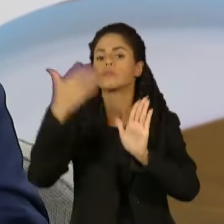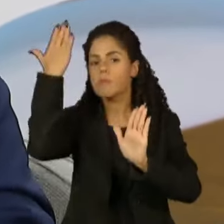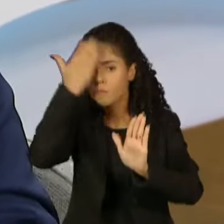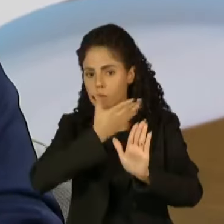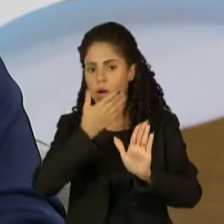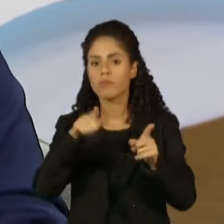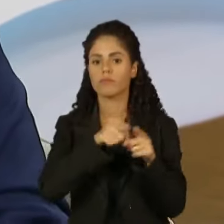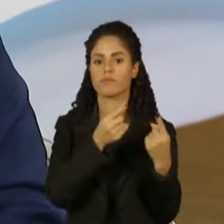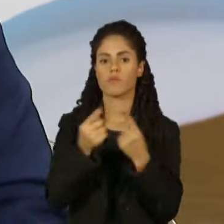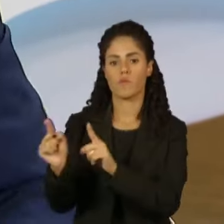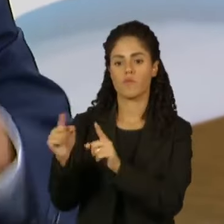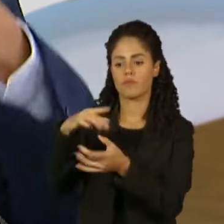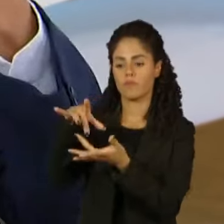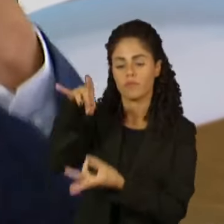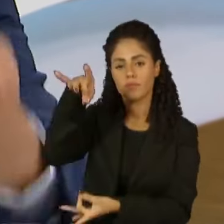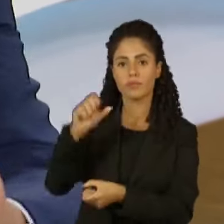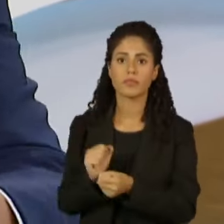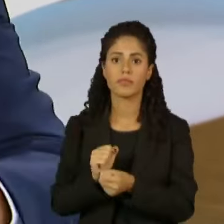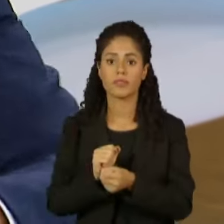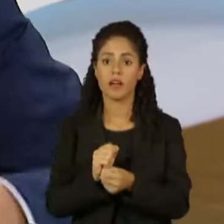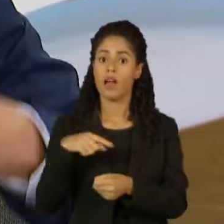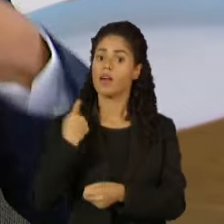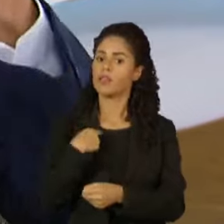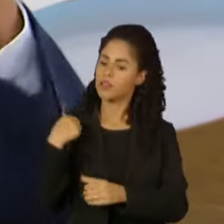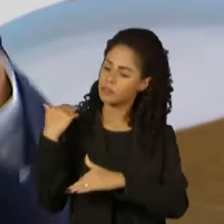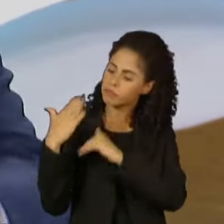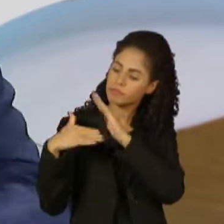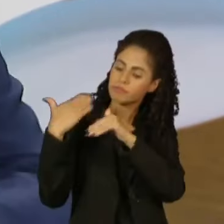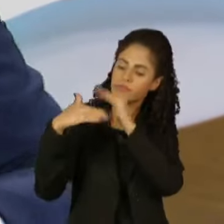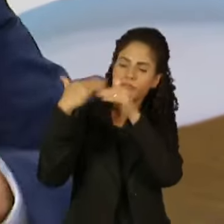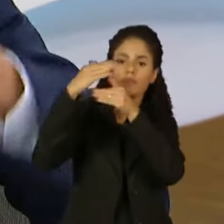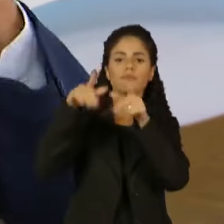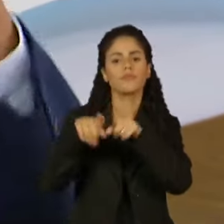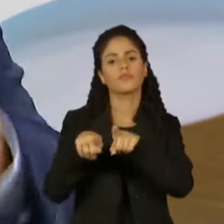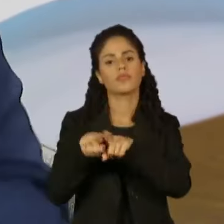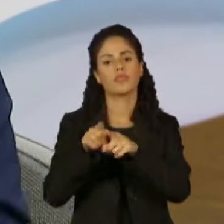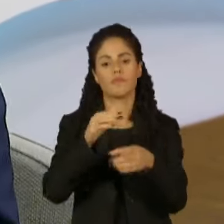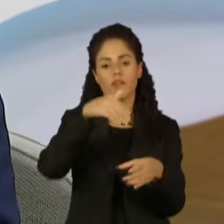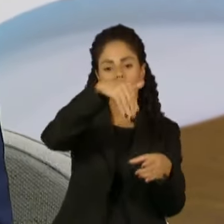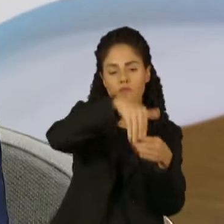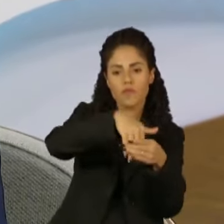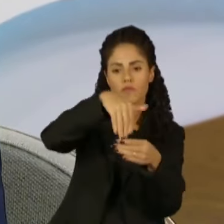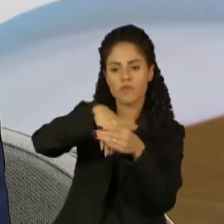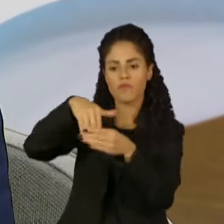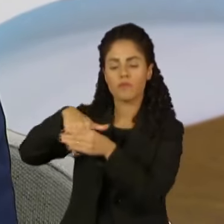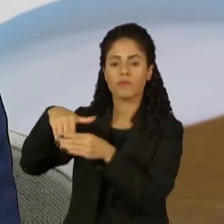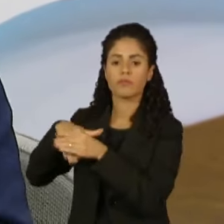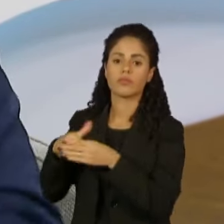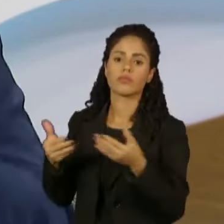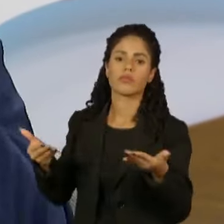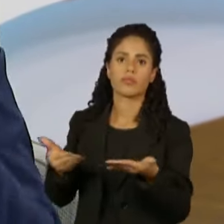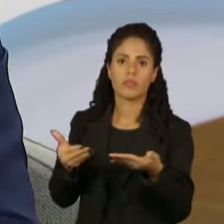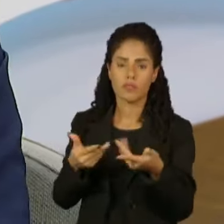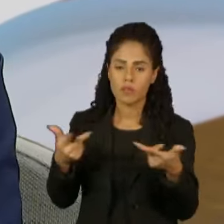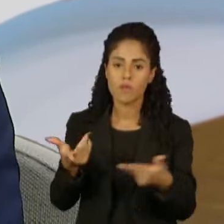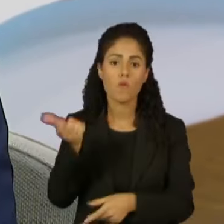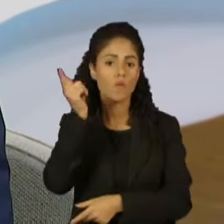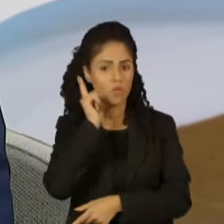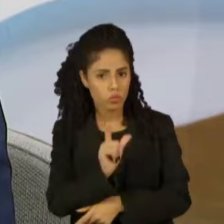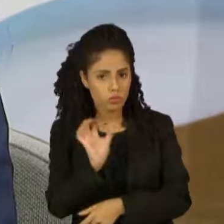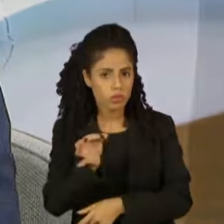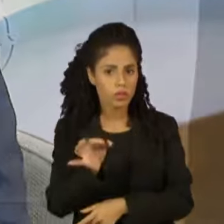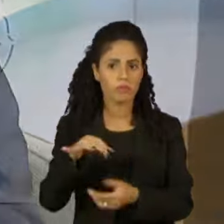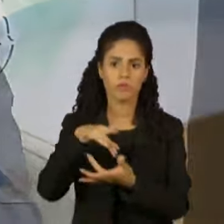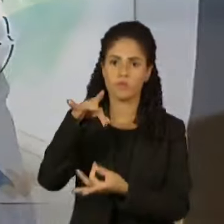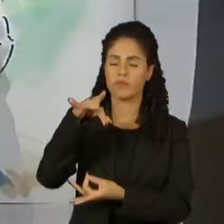atentava contra a democracia. Temos avançado na composição de comissões, na votação da eleição da presença das duas casas, que consolidaram